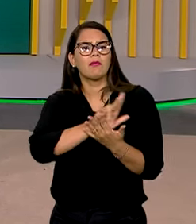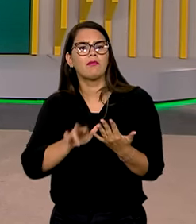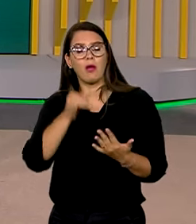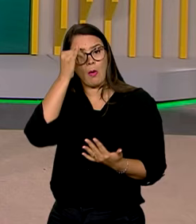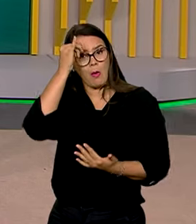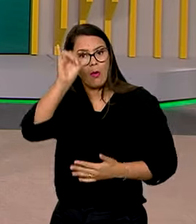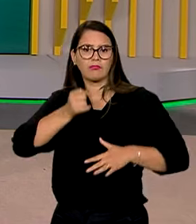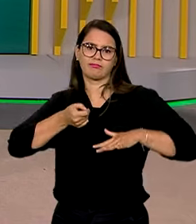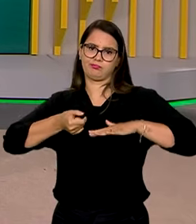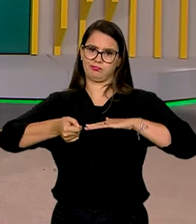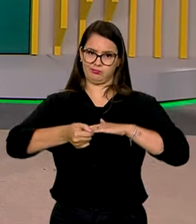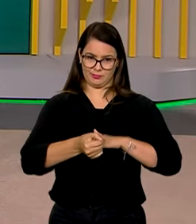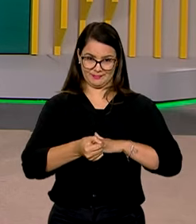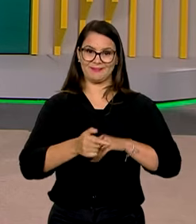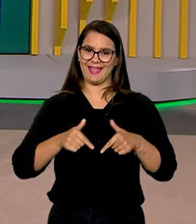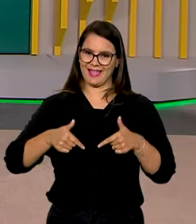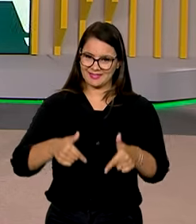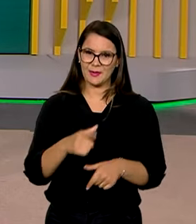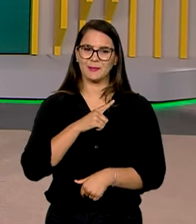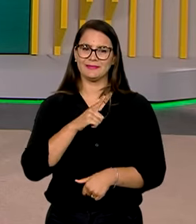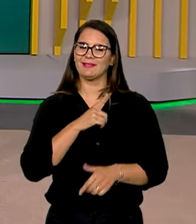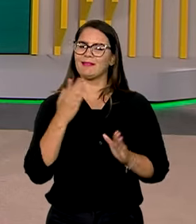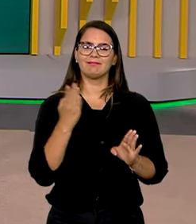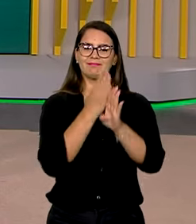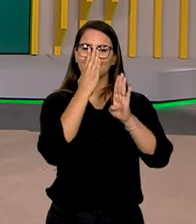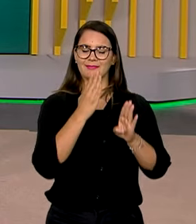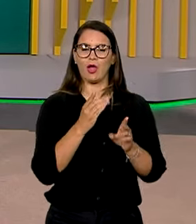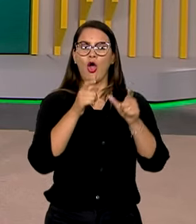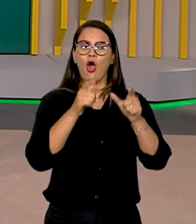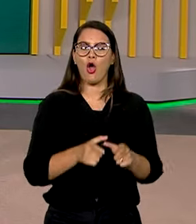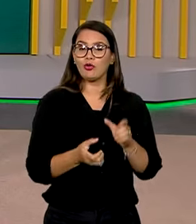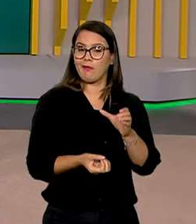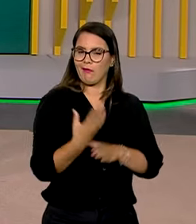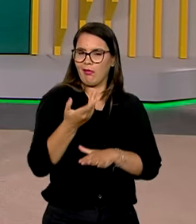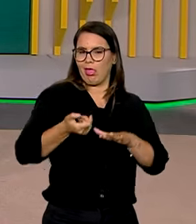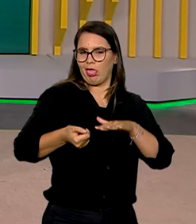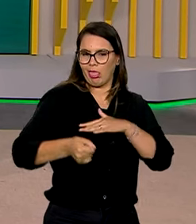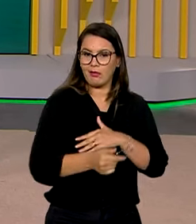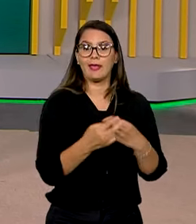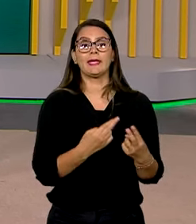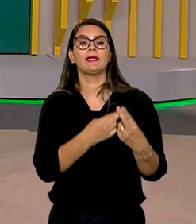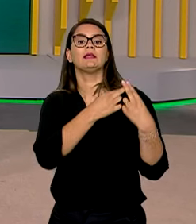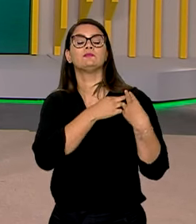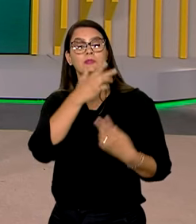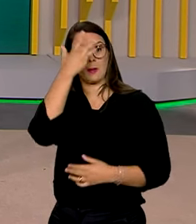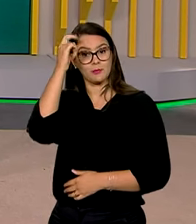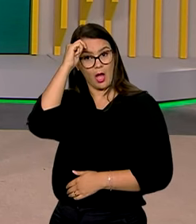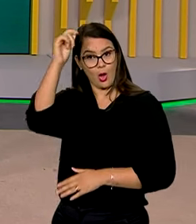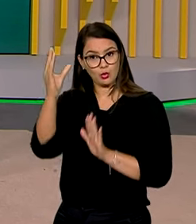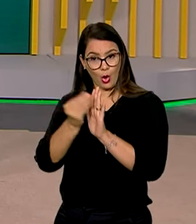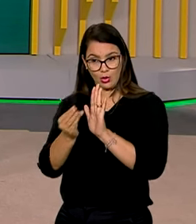combater as fake news. Entre as ações estão a identificação das fontes geradoras e responsabilização dos